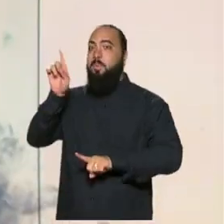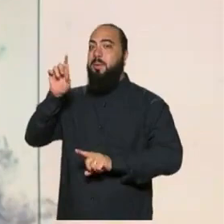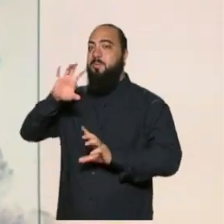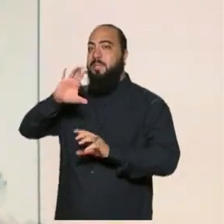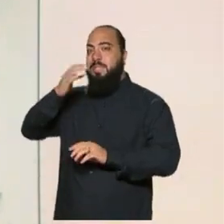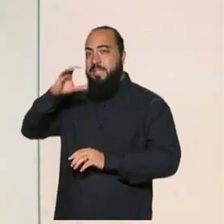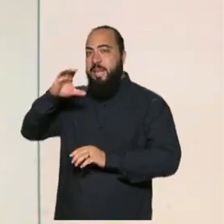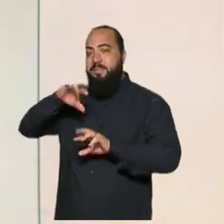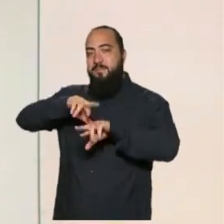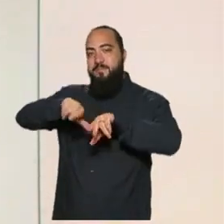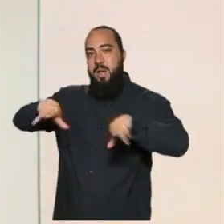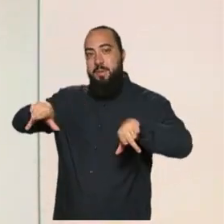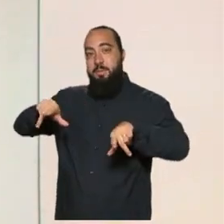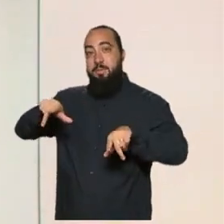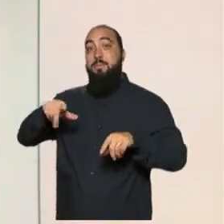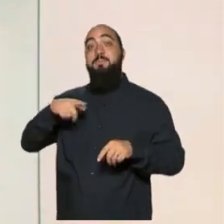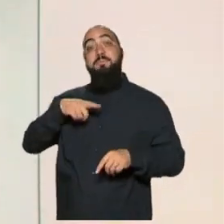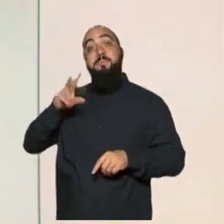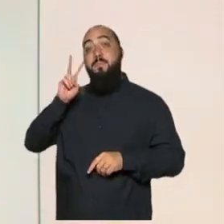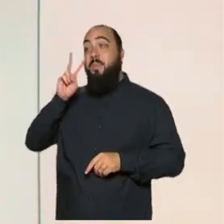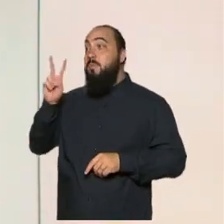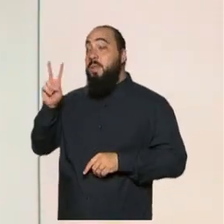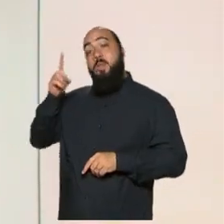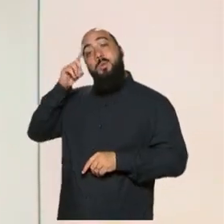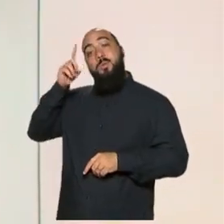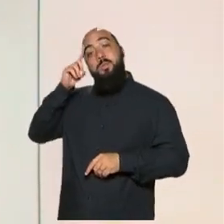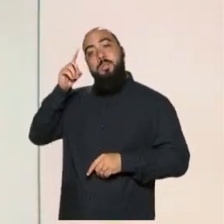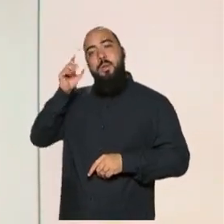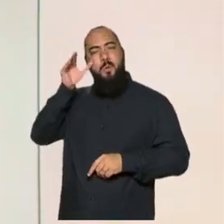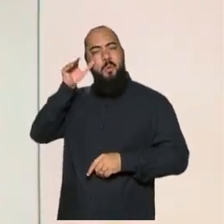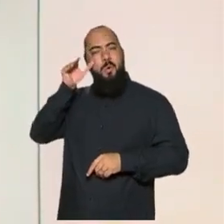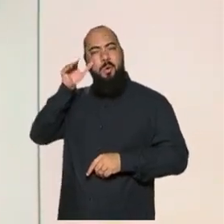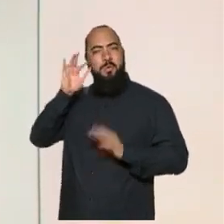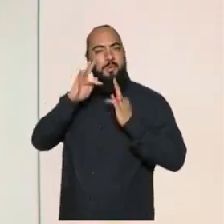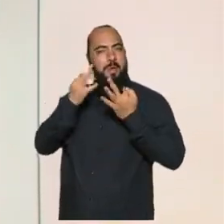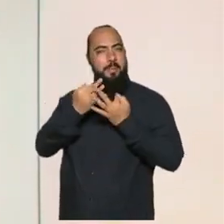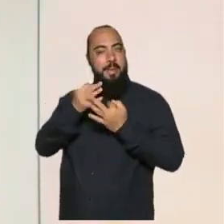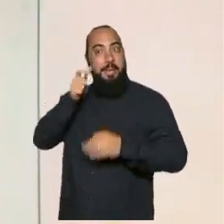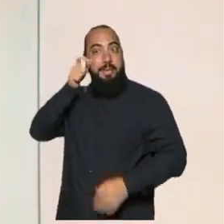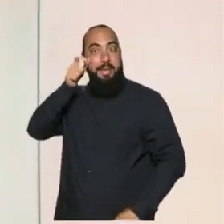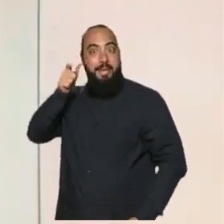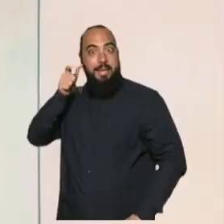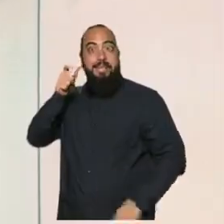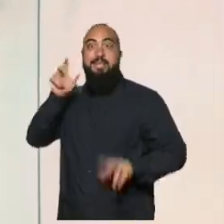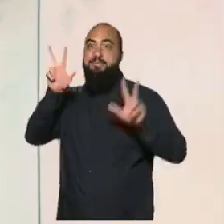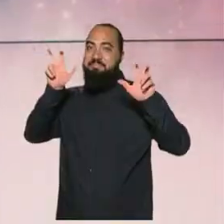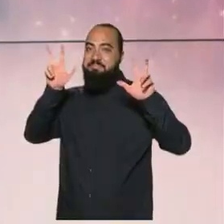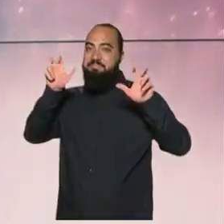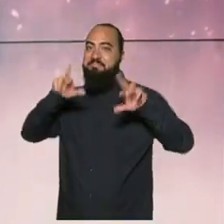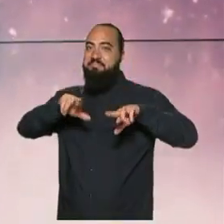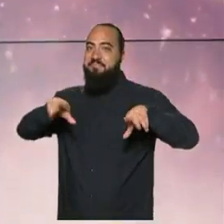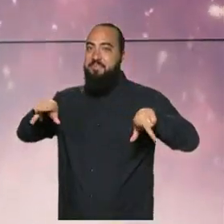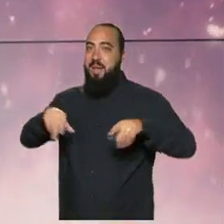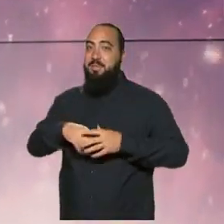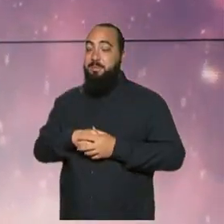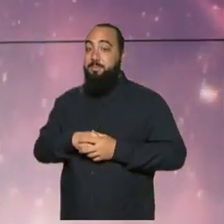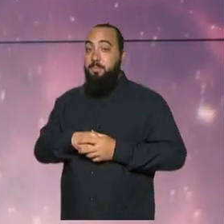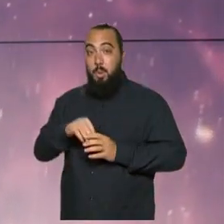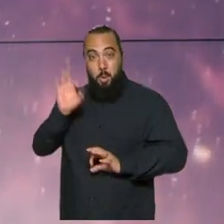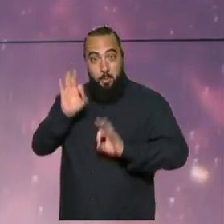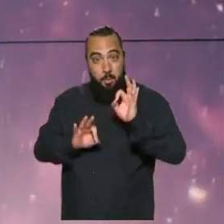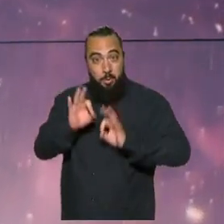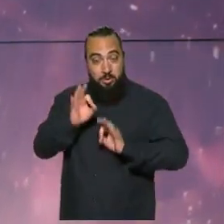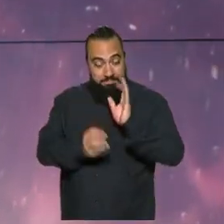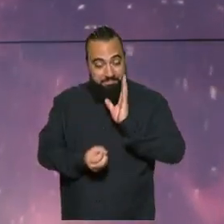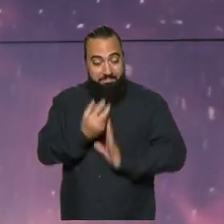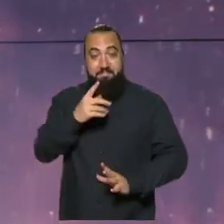A animação mostra o cotidiano de uma família curiosa que se interessa por temas astronômicos. O projeto foi